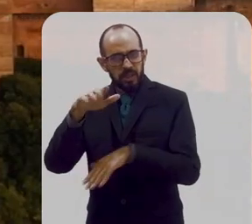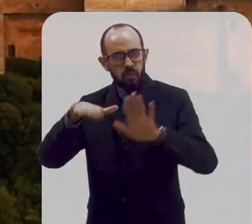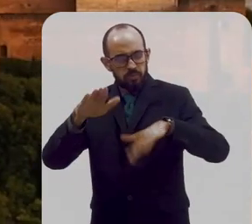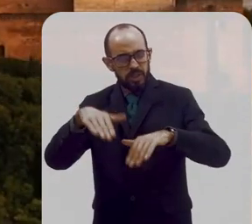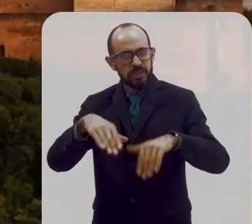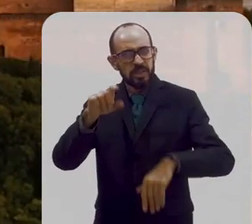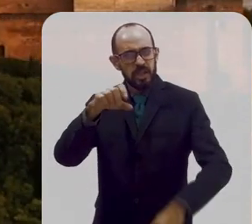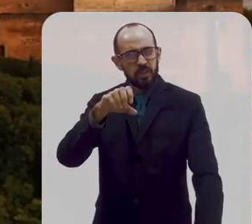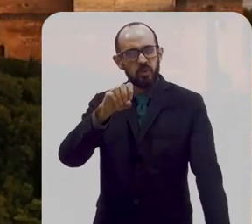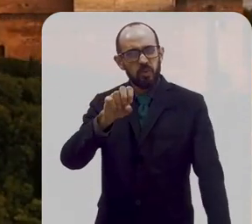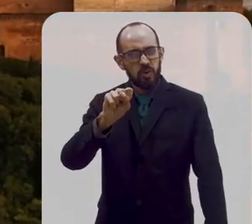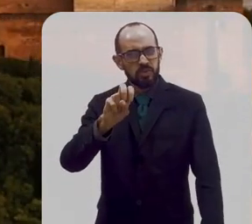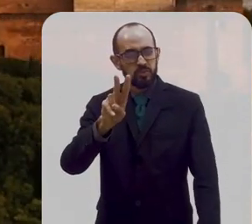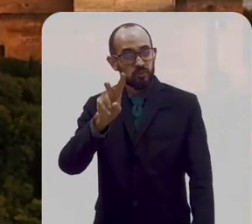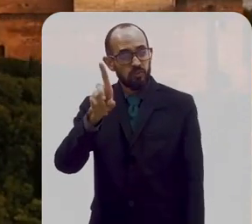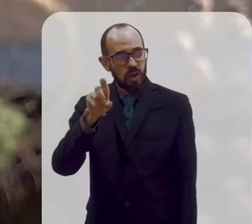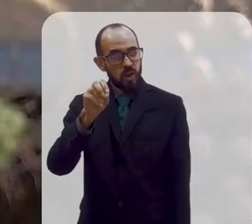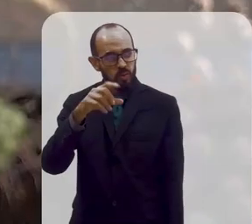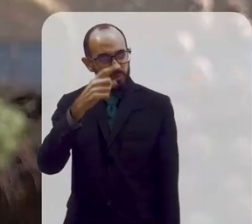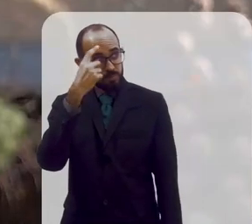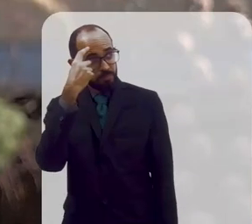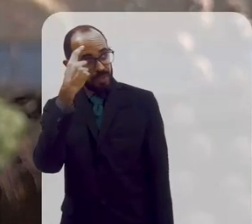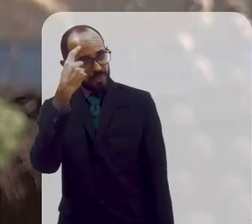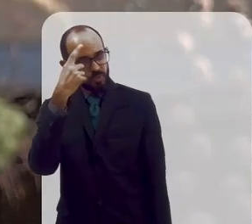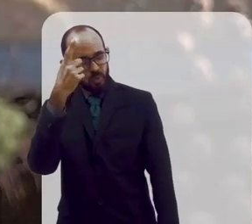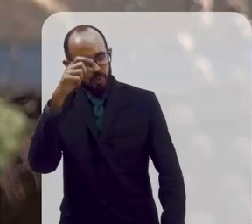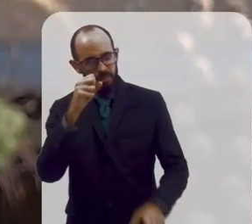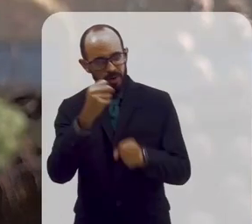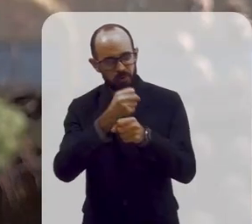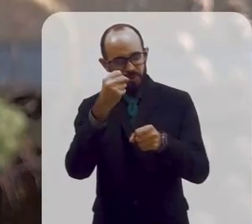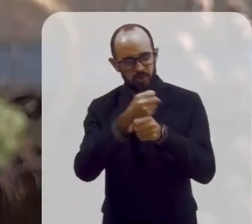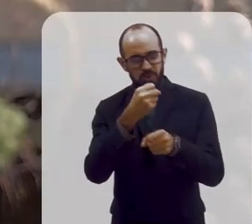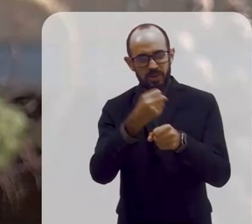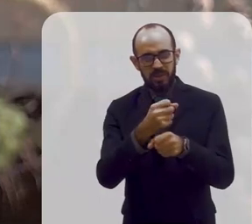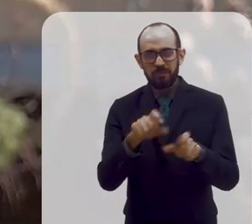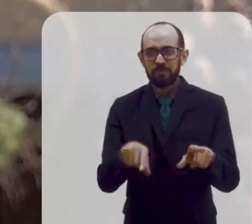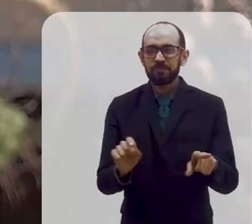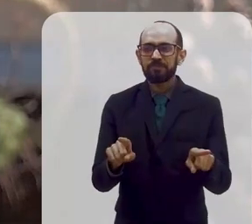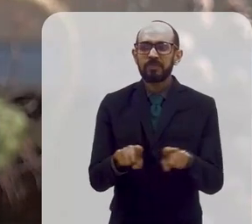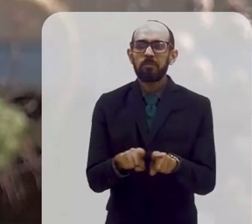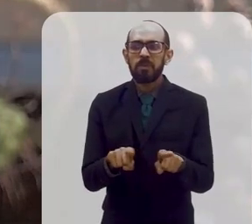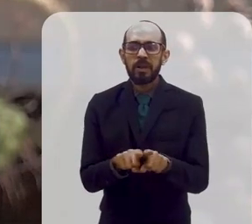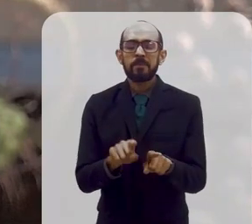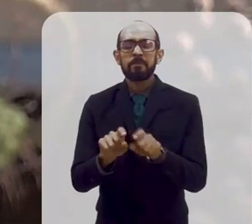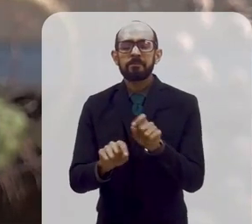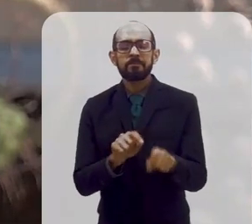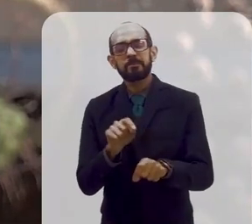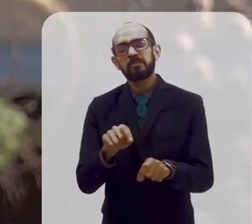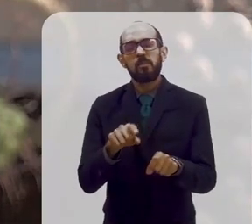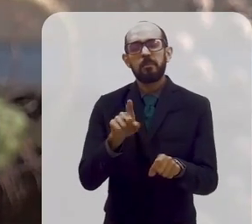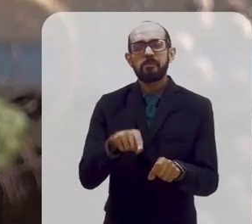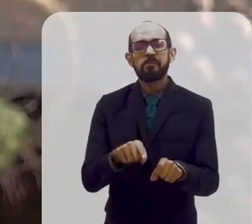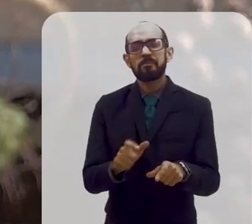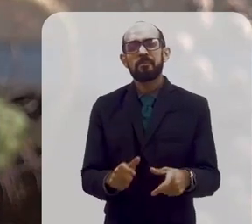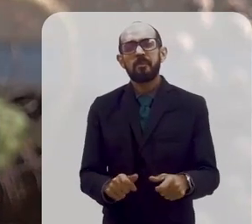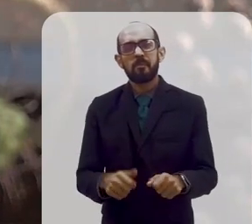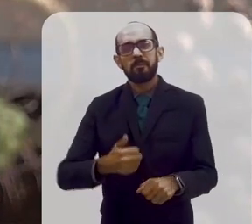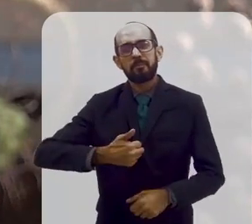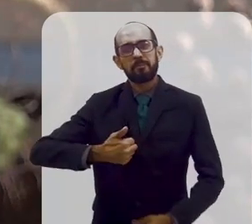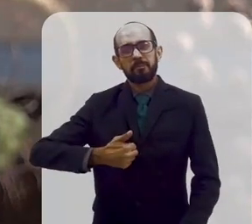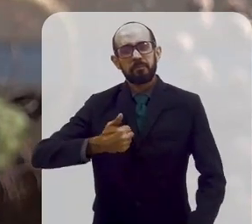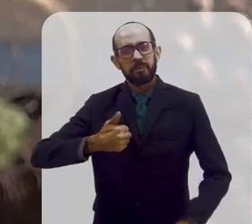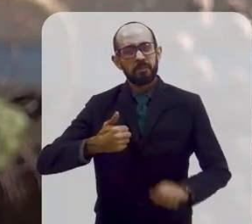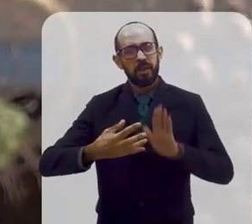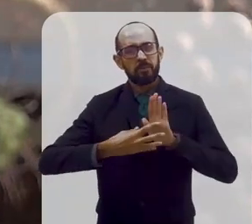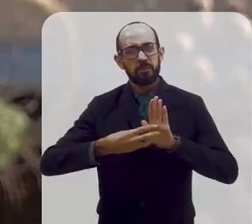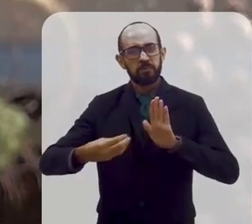inspirou junto para construir o castelo. E ele é o